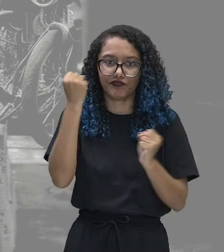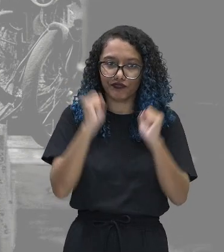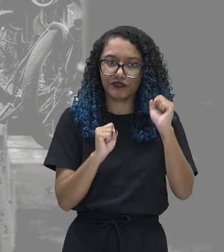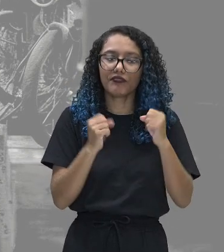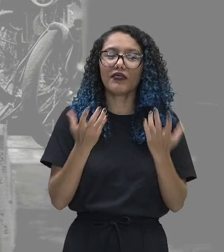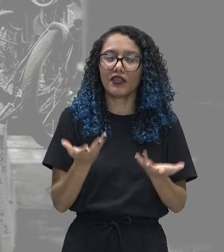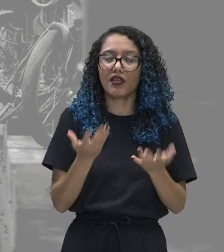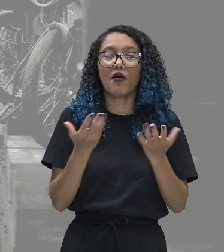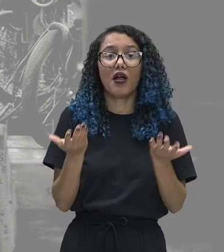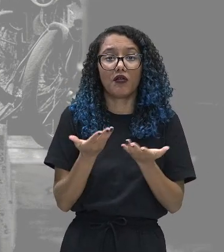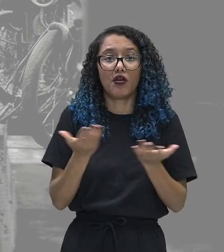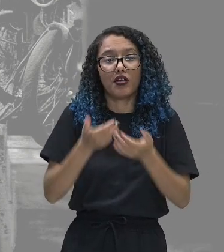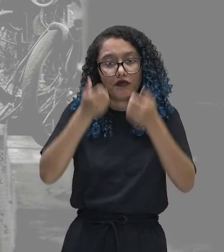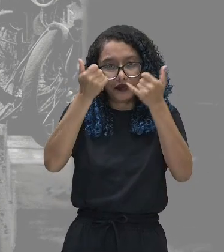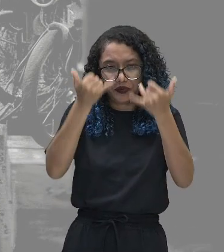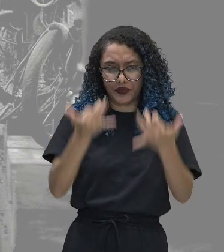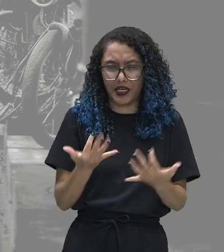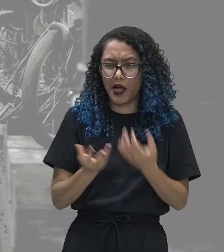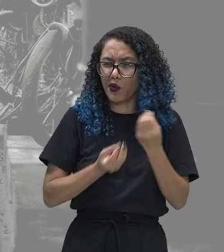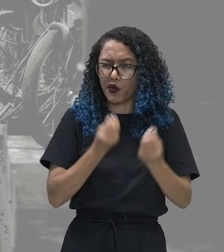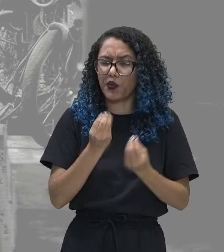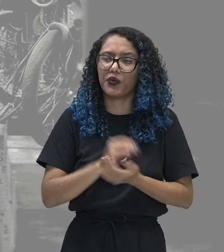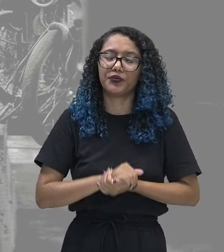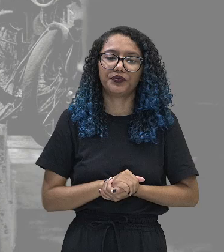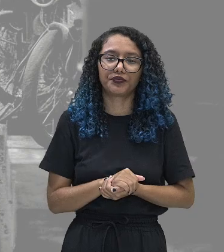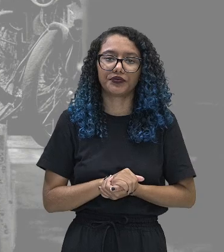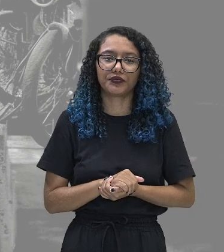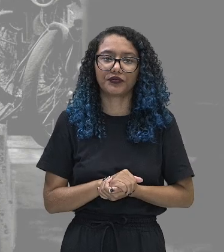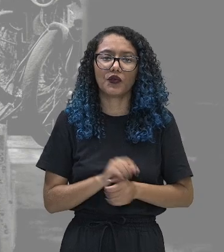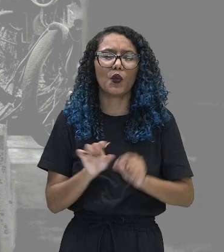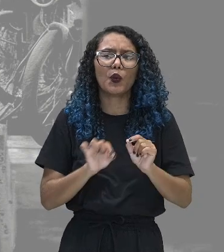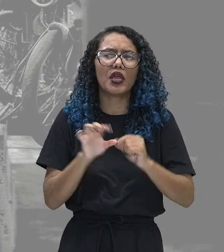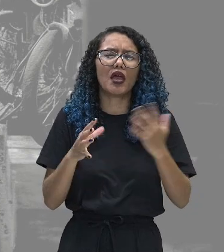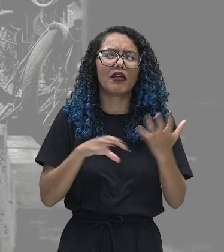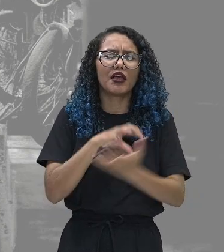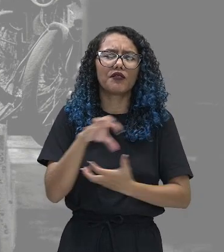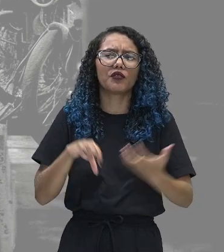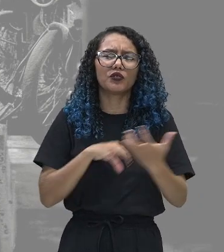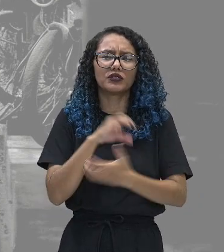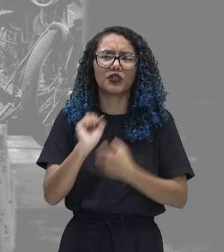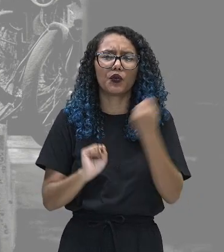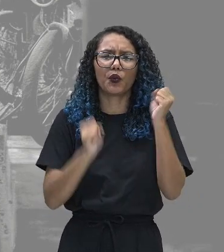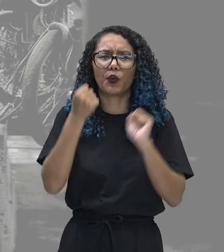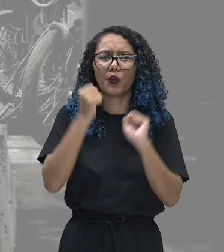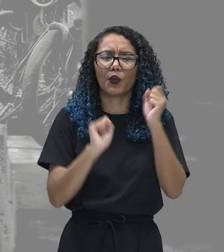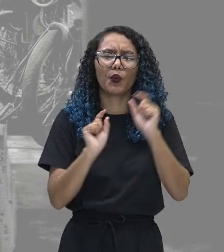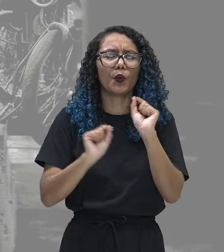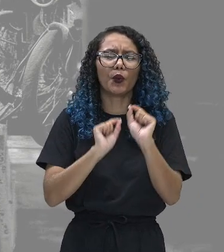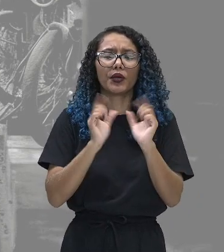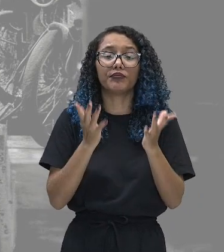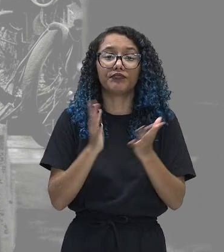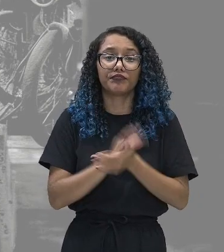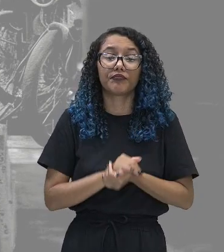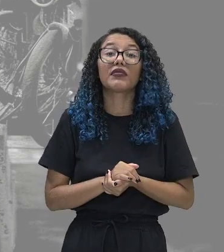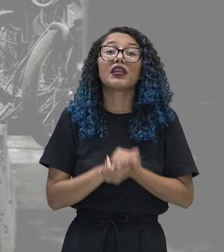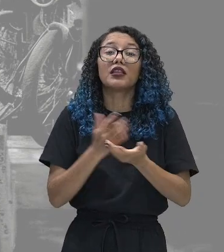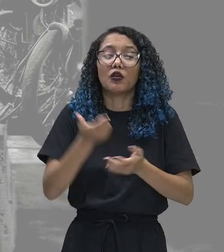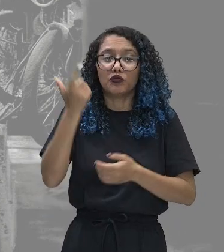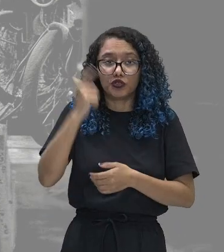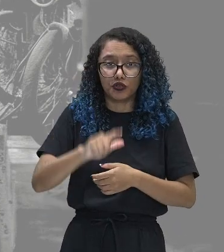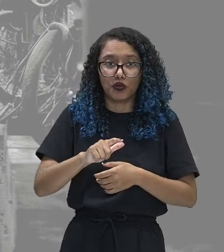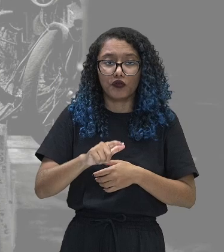esse momento, tá, gente? Vamos começar a compreender o que foi a Revolução Industrial. Mais uma vez, Revolução